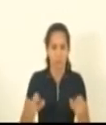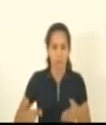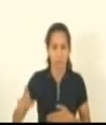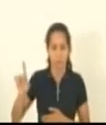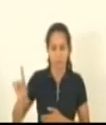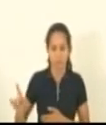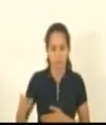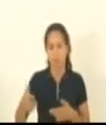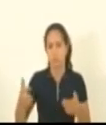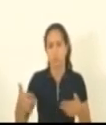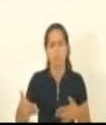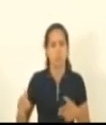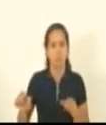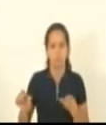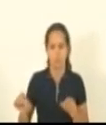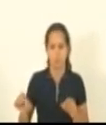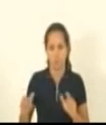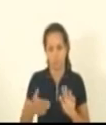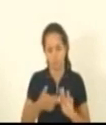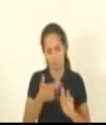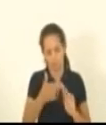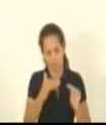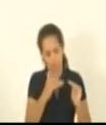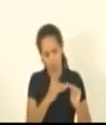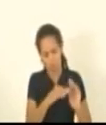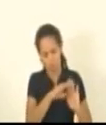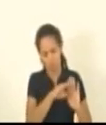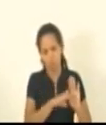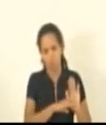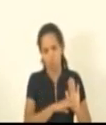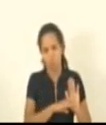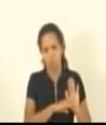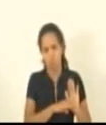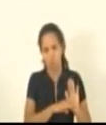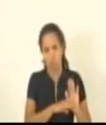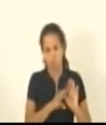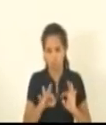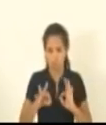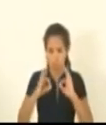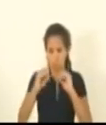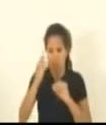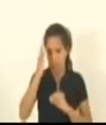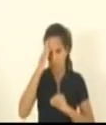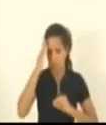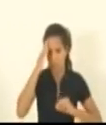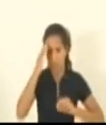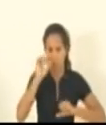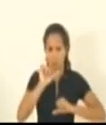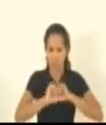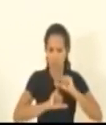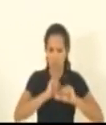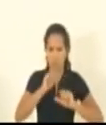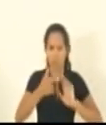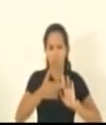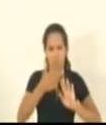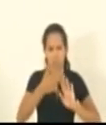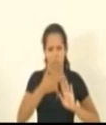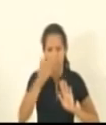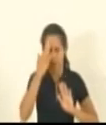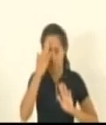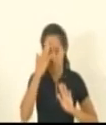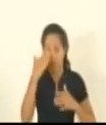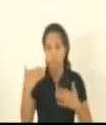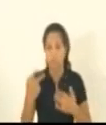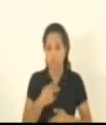especifica conforme a resolução que está aqui todos estão cientes da resolução das mudanças então senhor presidente